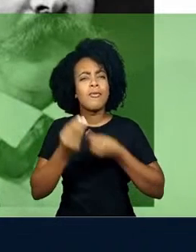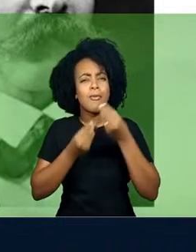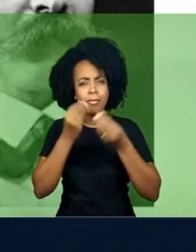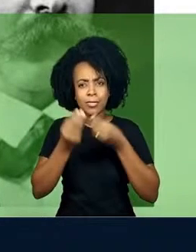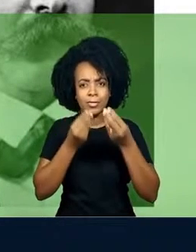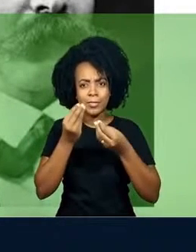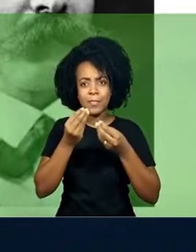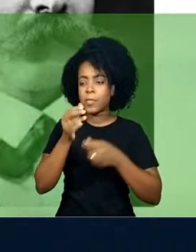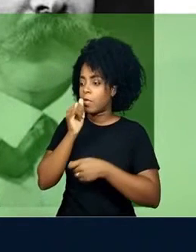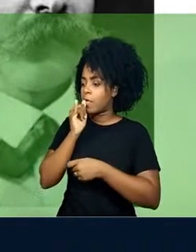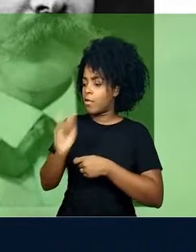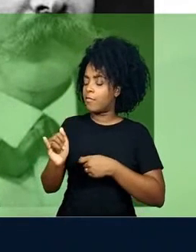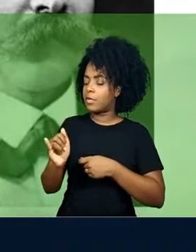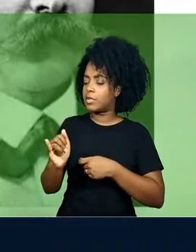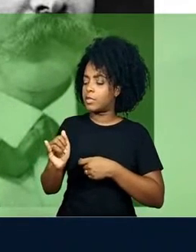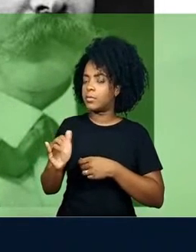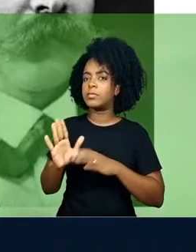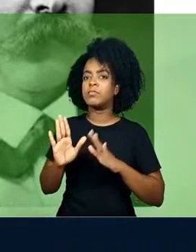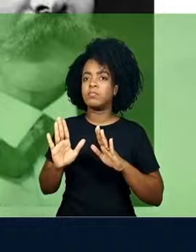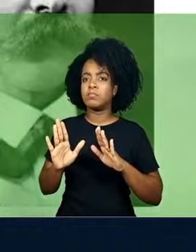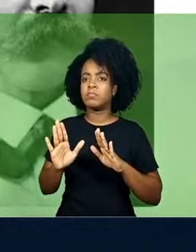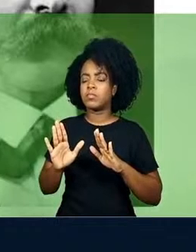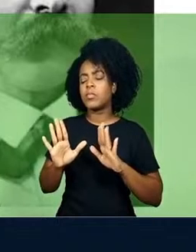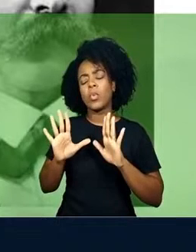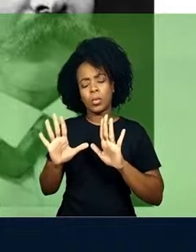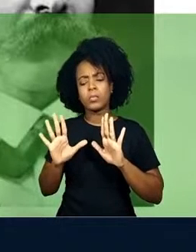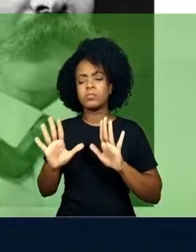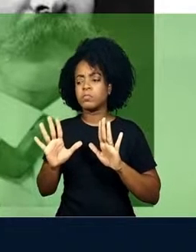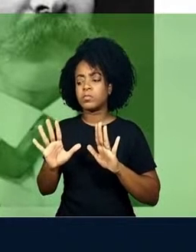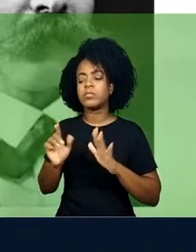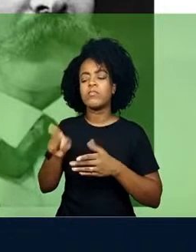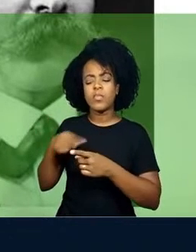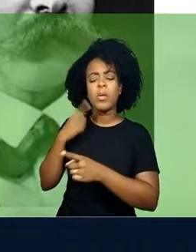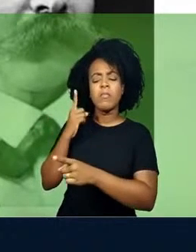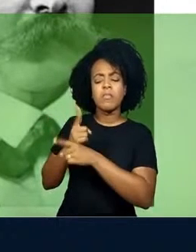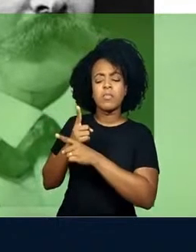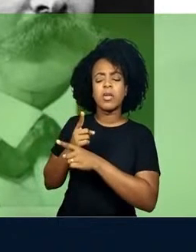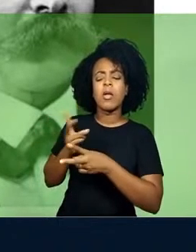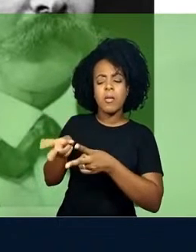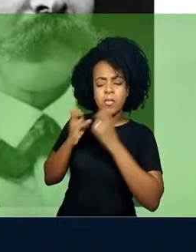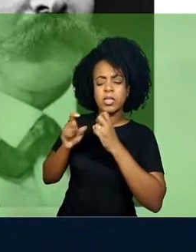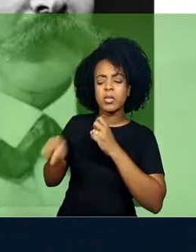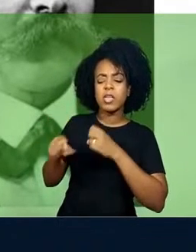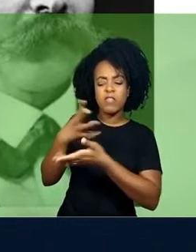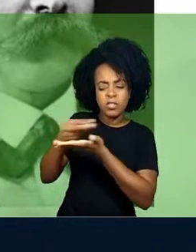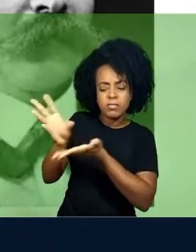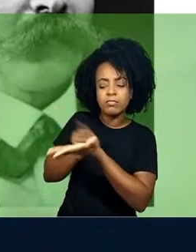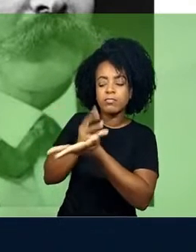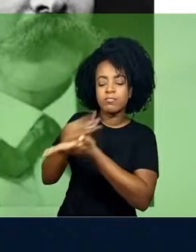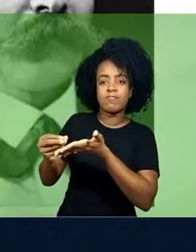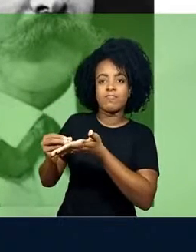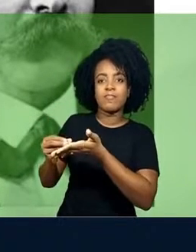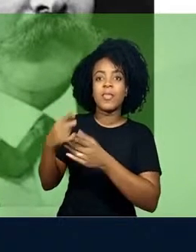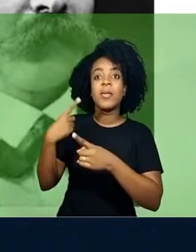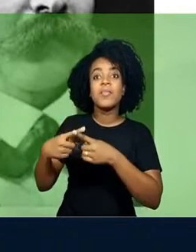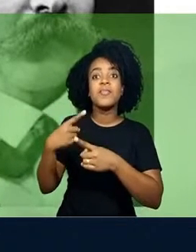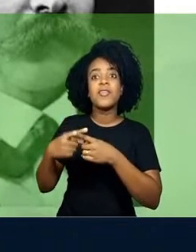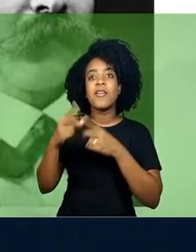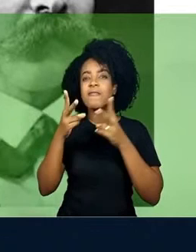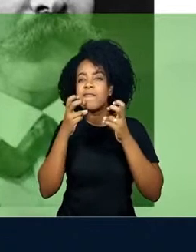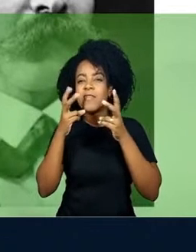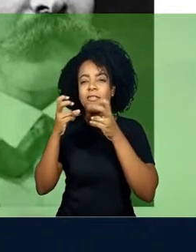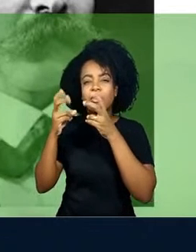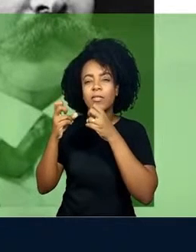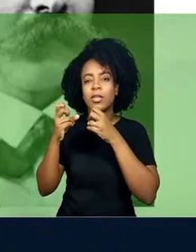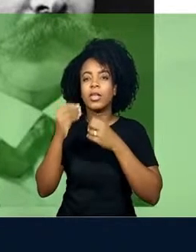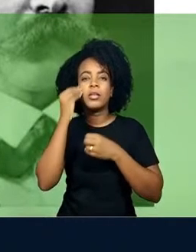Dizendo a Rick, talvez naquele momento, até reconhecendo como replicante, das coisas que ele viu